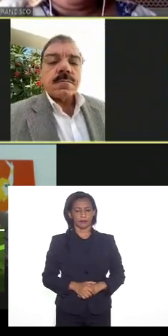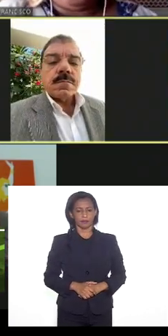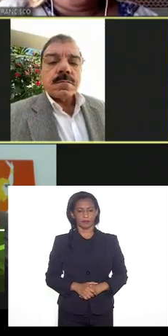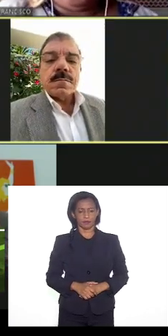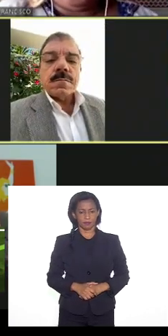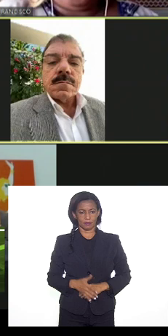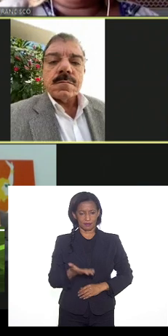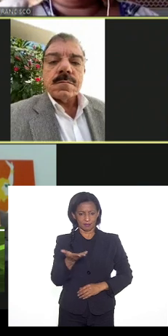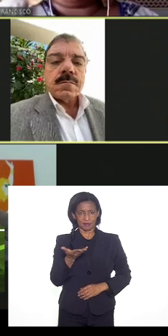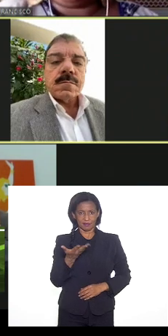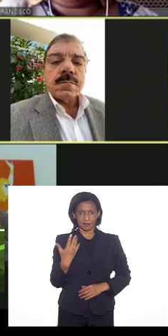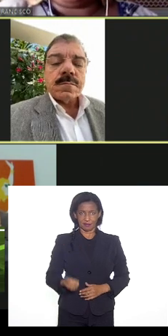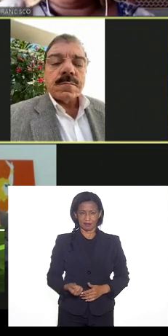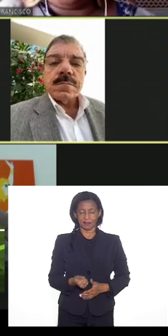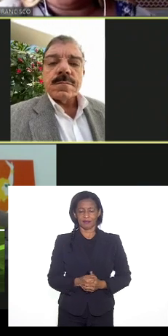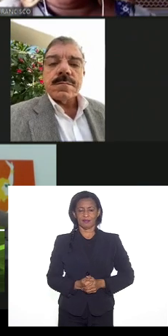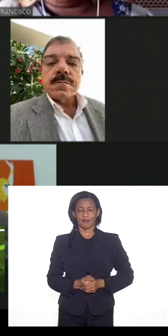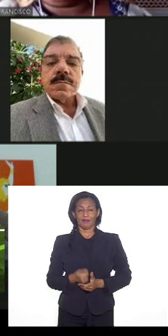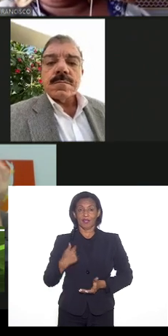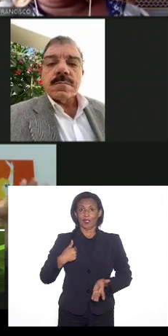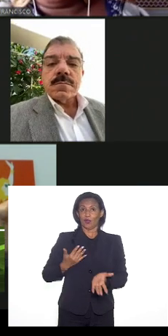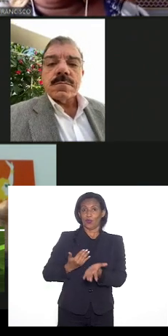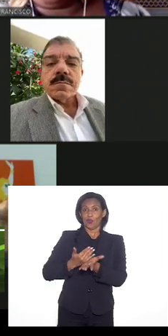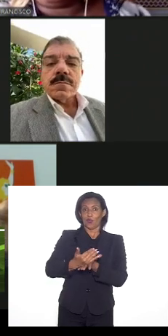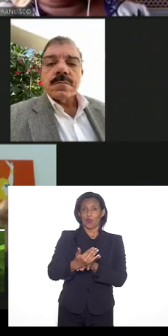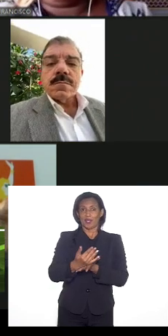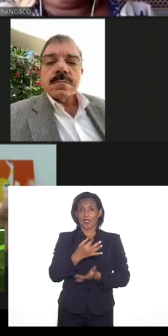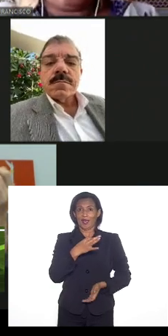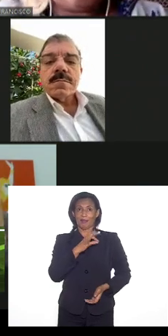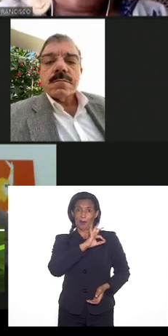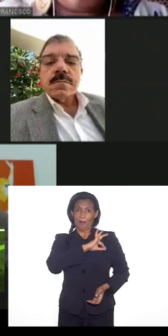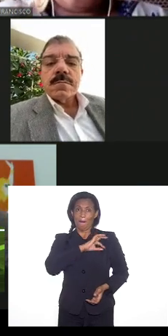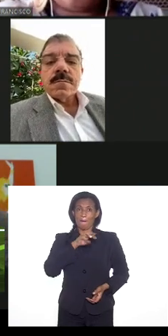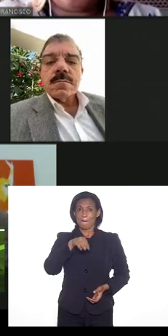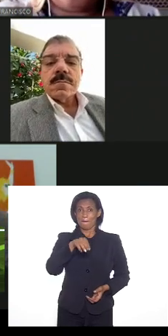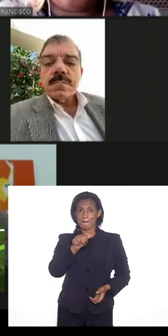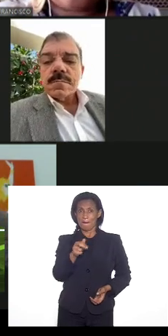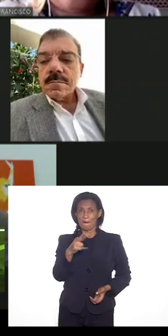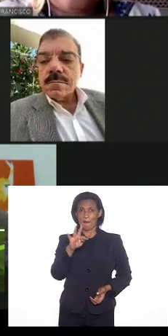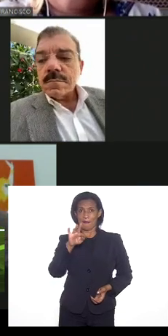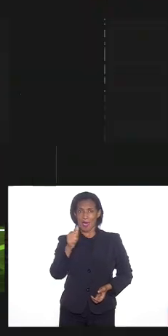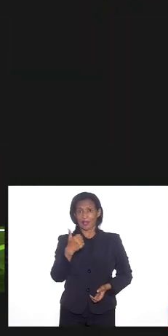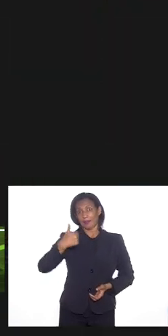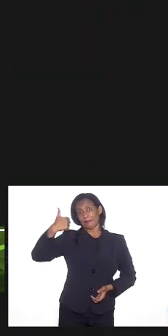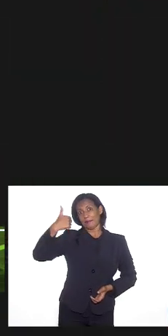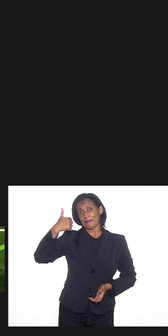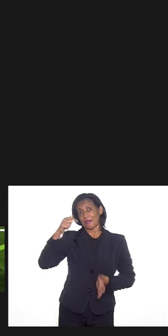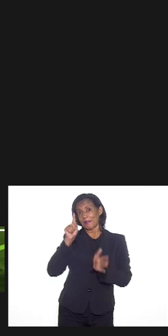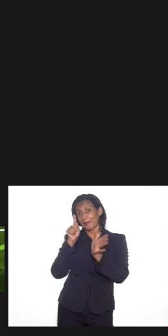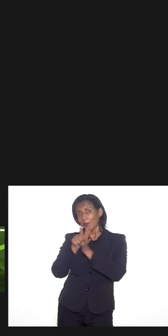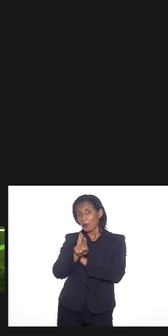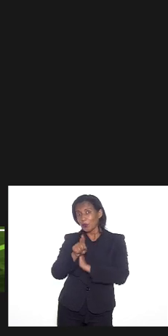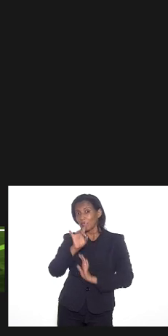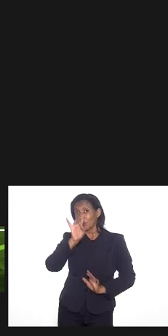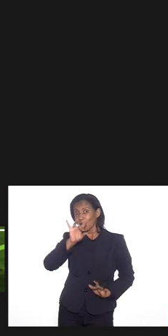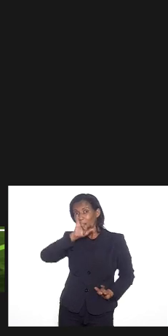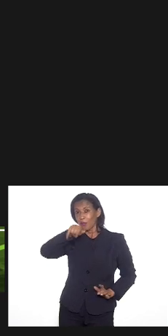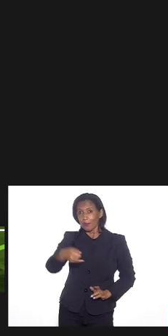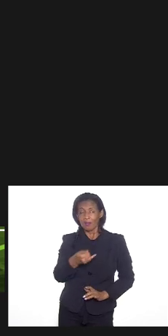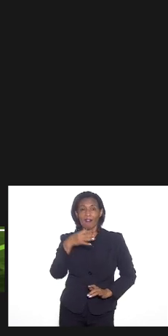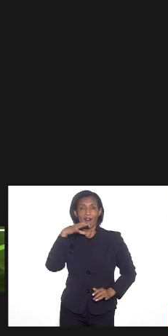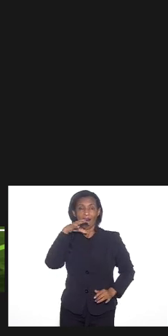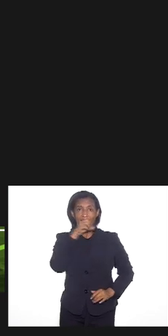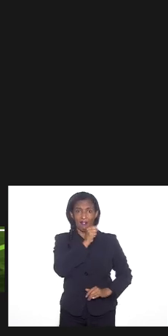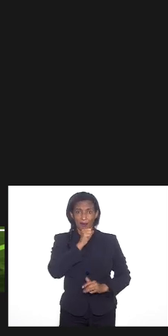vamos lá eu vou começar então pela doutora Marta Rocha que fez a primeira pergunta só aproveitar rapidinho pra